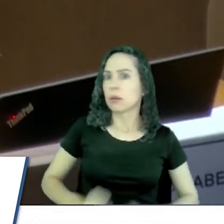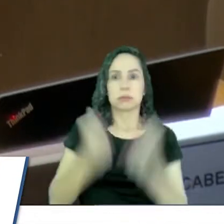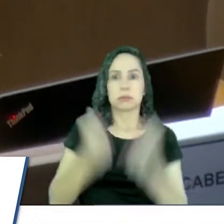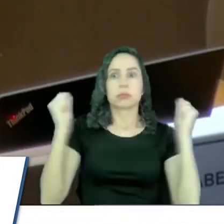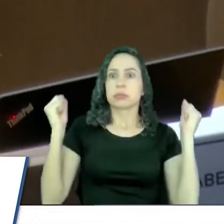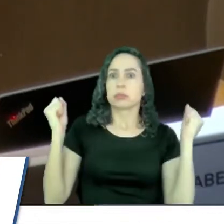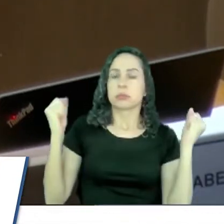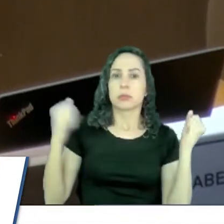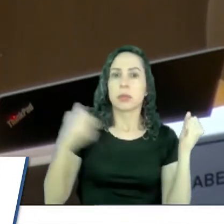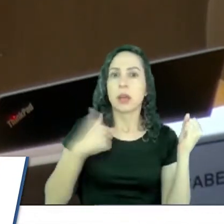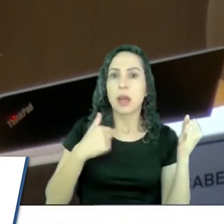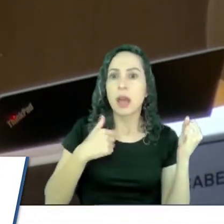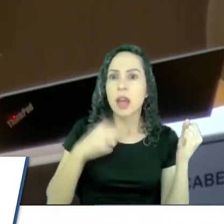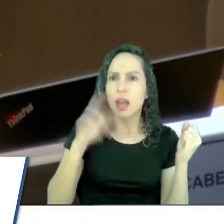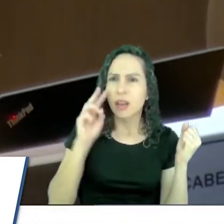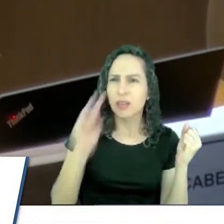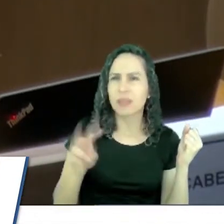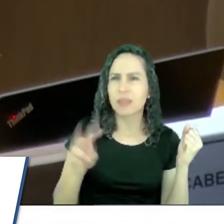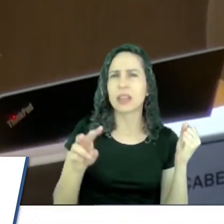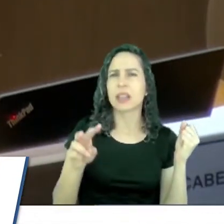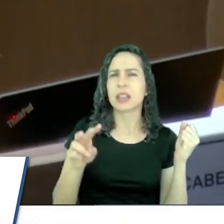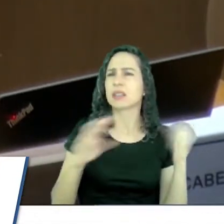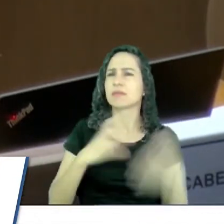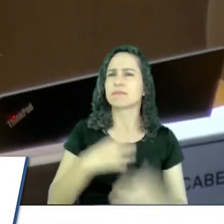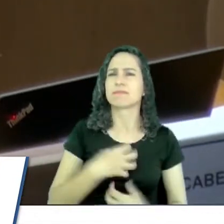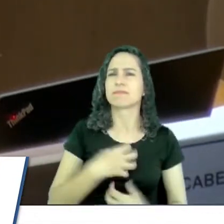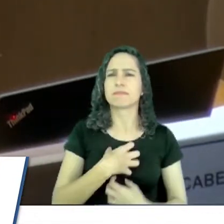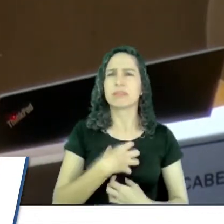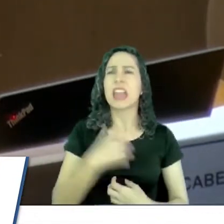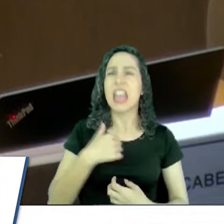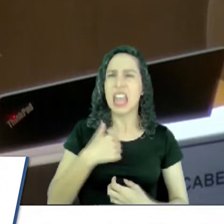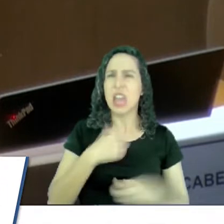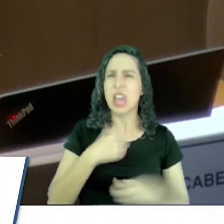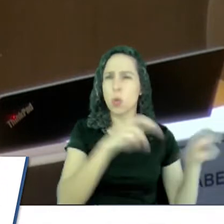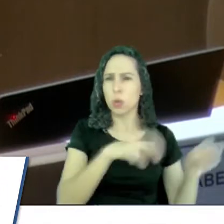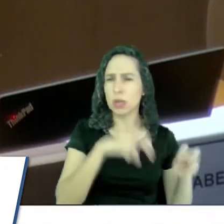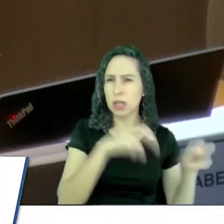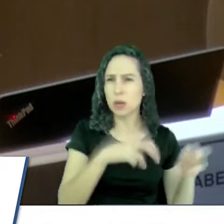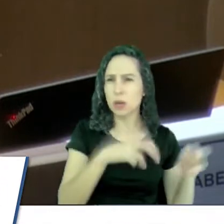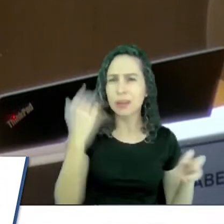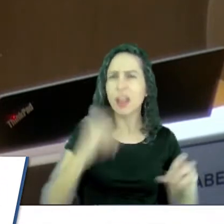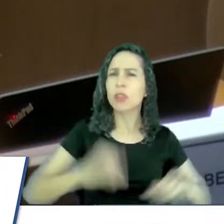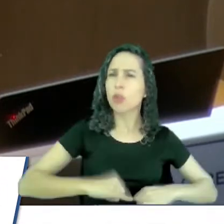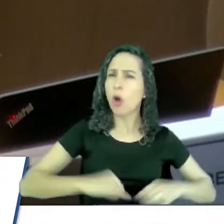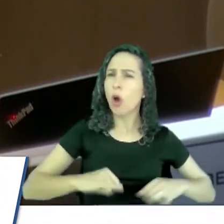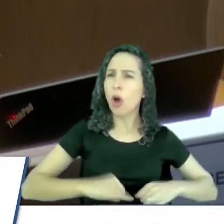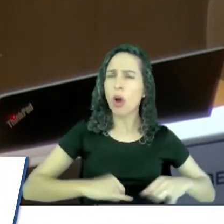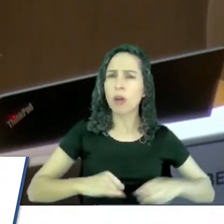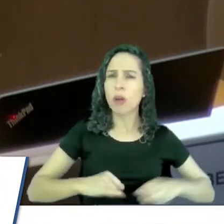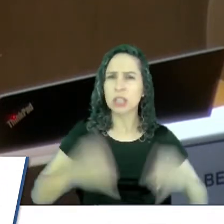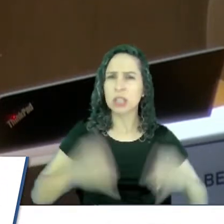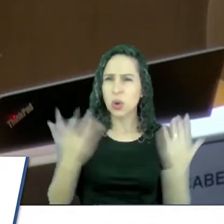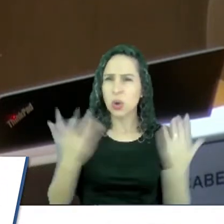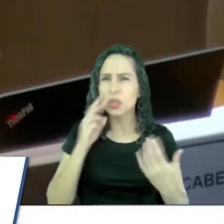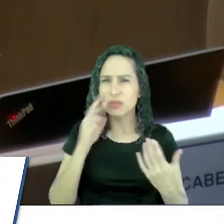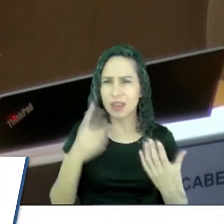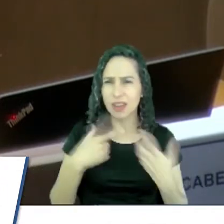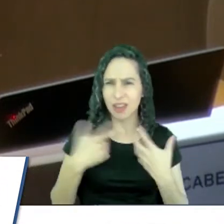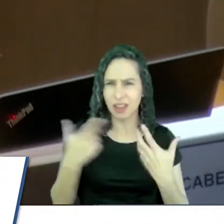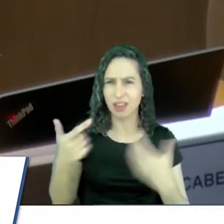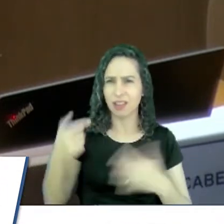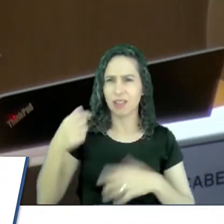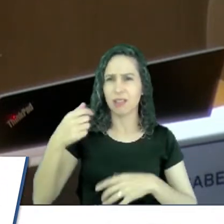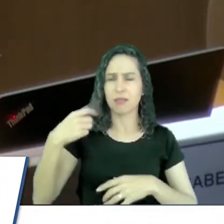roça, nós sofreram muito, entendeu? Então não dá para poder hoje como vereador ficar vendo